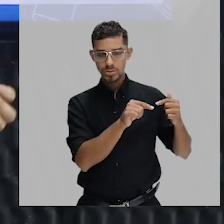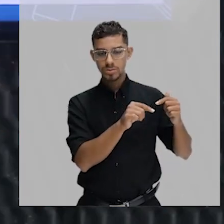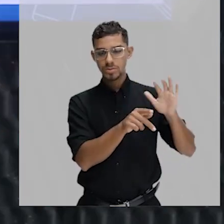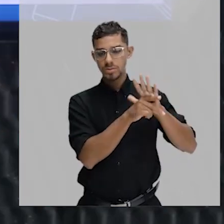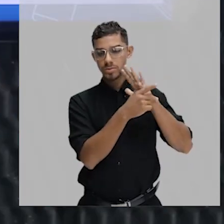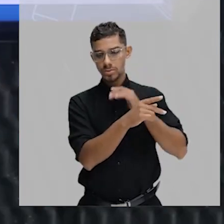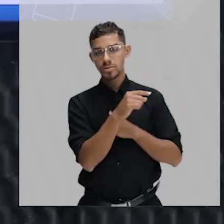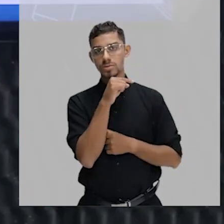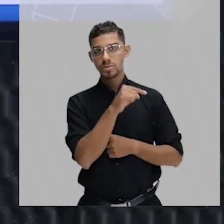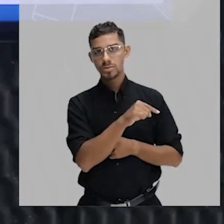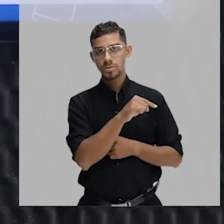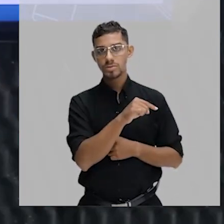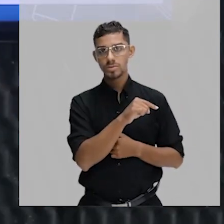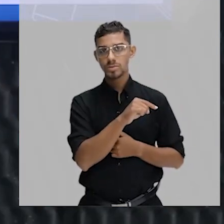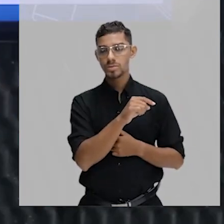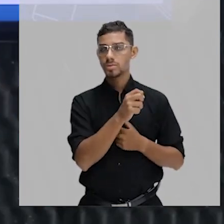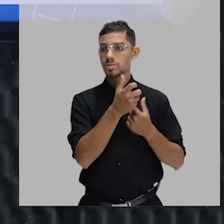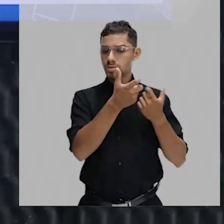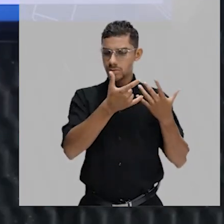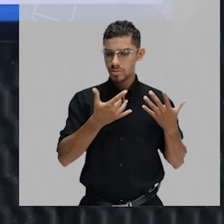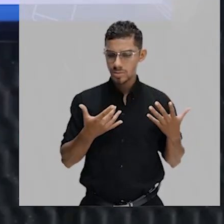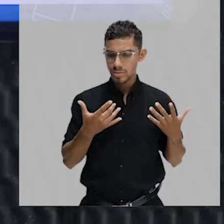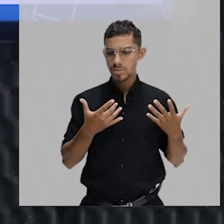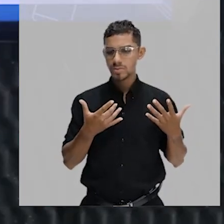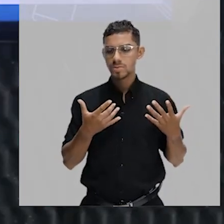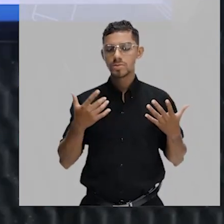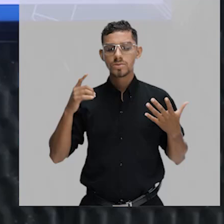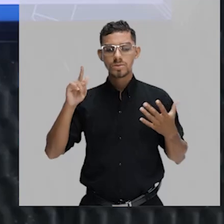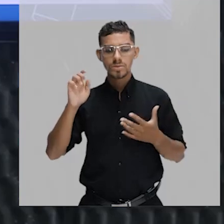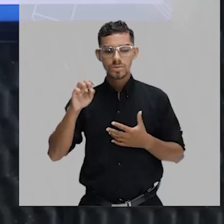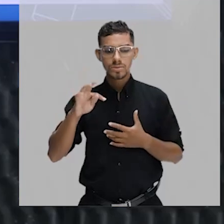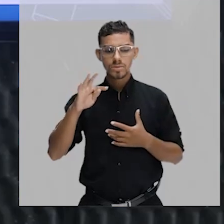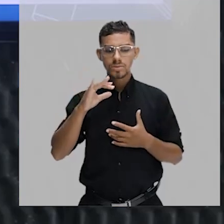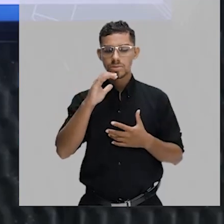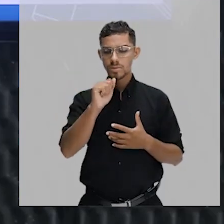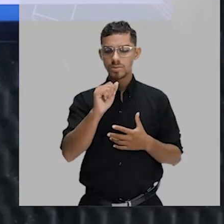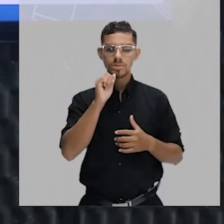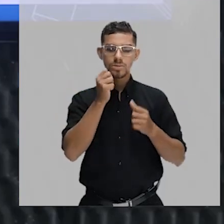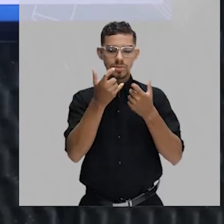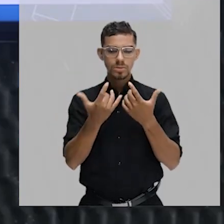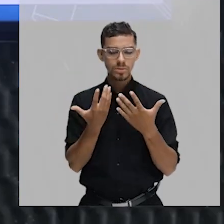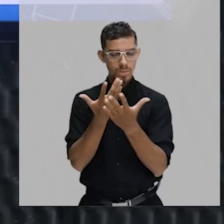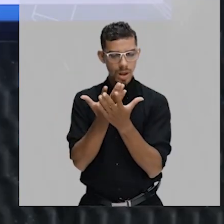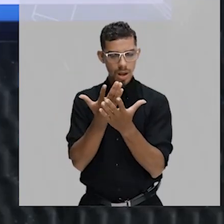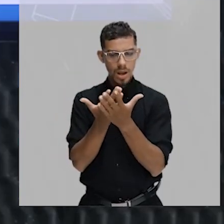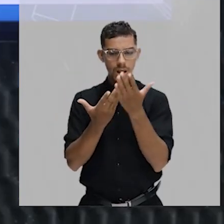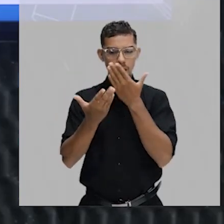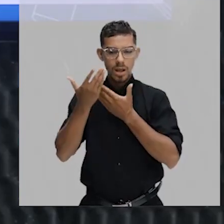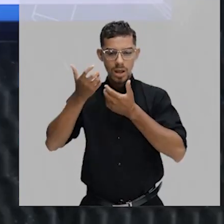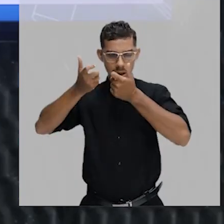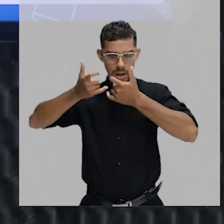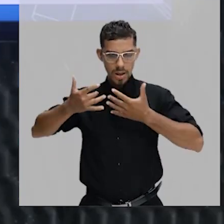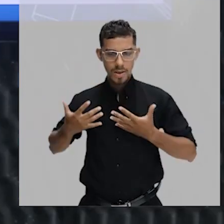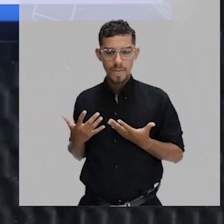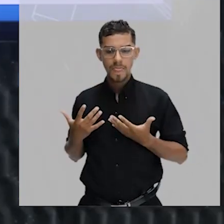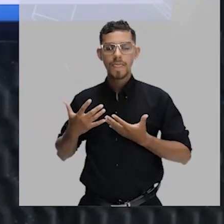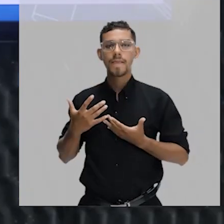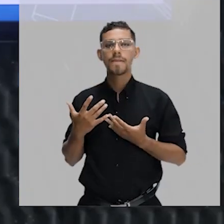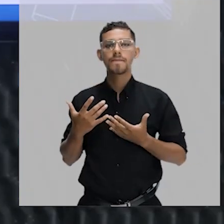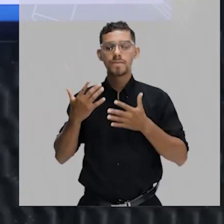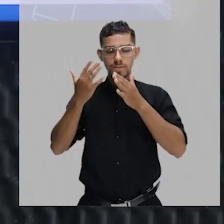bases nitrogenadas, como eu já mencionei para vocês, já expliquei para vocês em aulas anteriores a respeito da síntese proteica, de como que